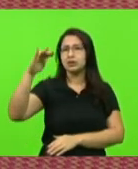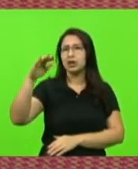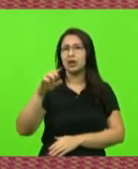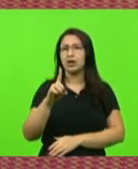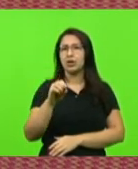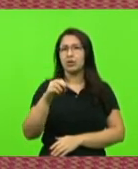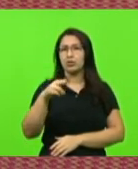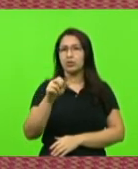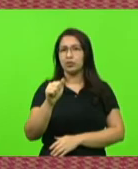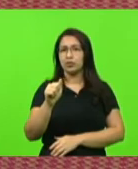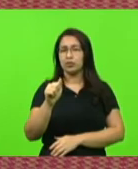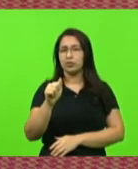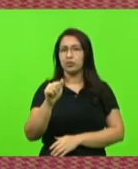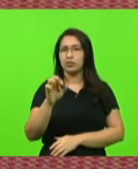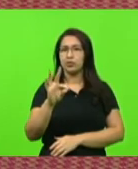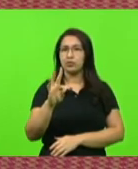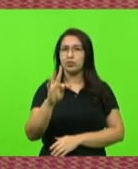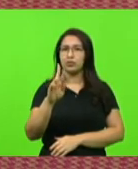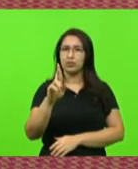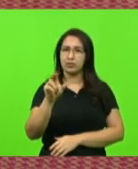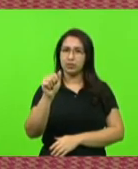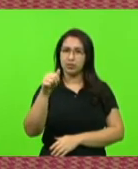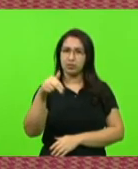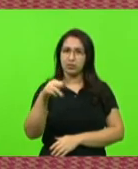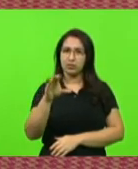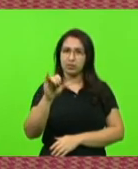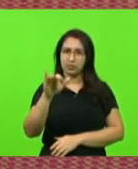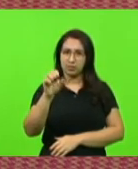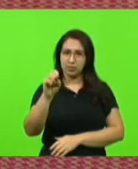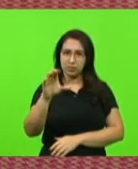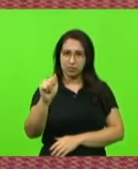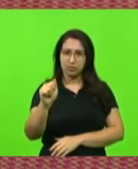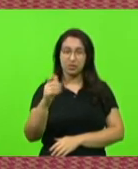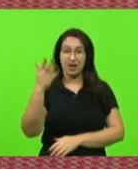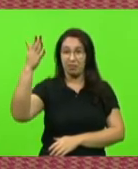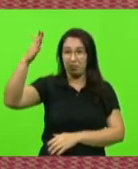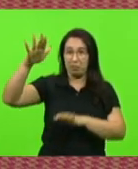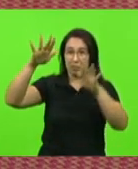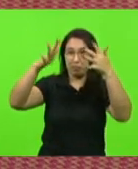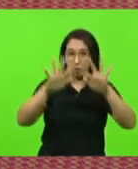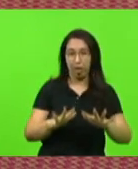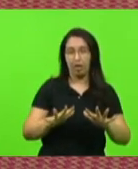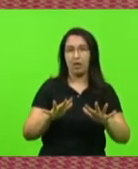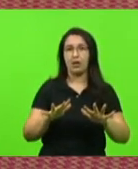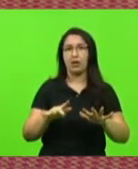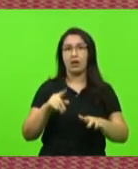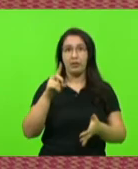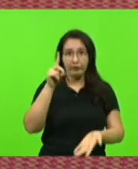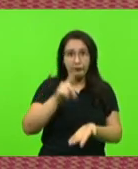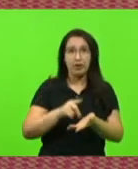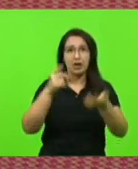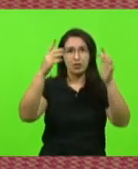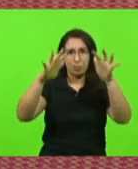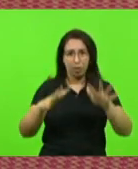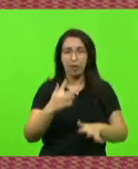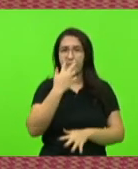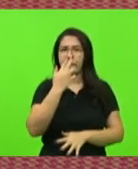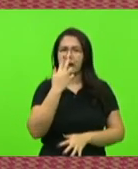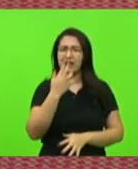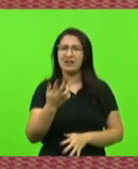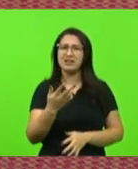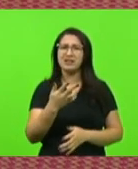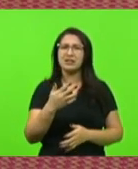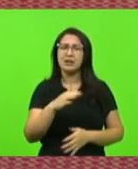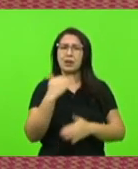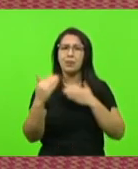disse que aquilo ali estava desmoronando, e ela realmente desmoronou. Até chamei aquilo de uma arapuca de matar catarinense. Falei da entrada da boca da